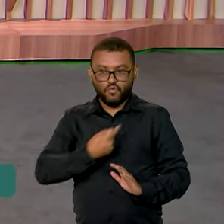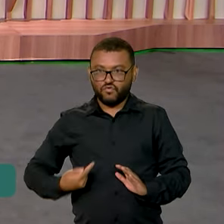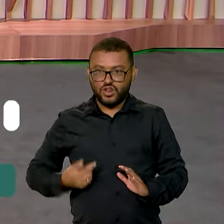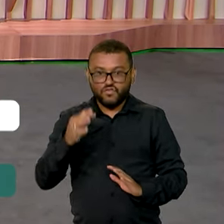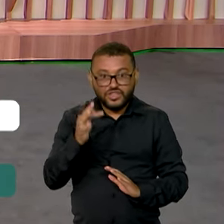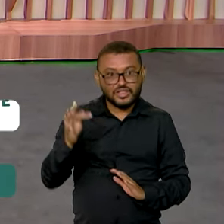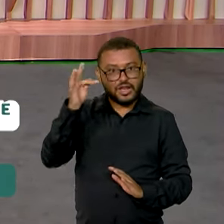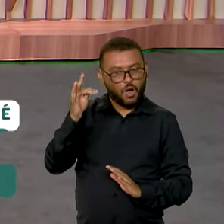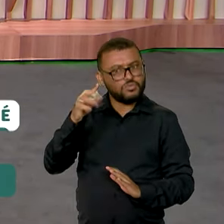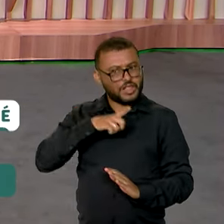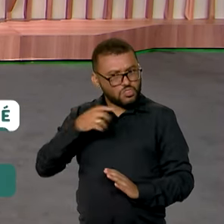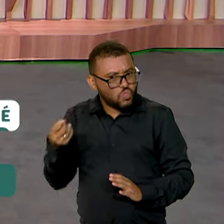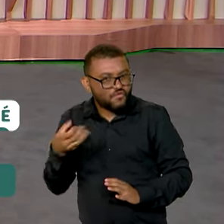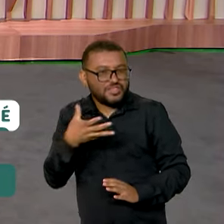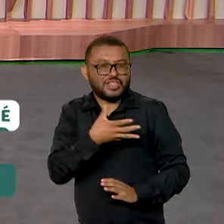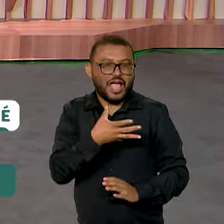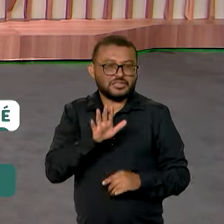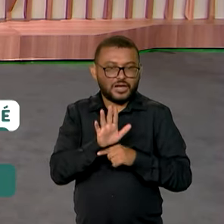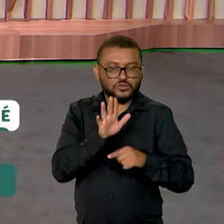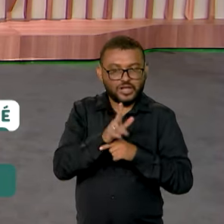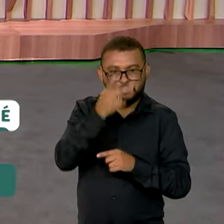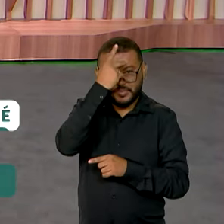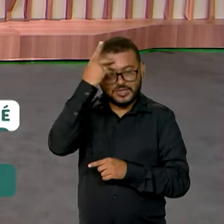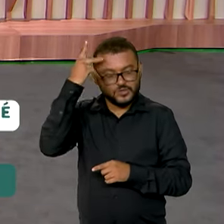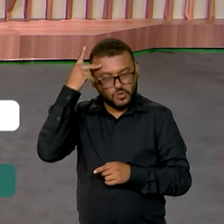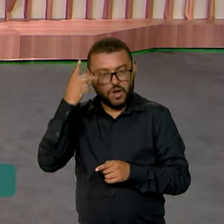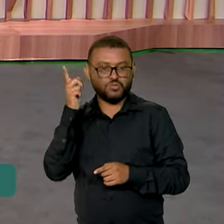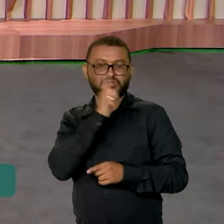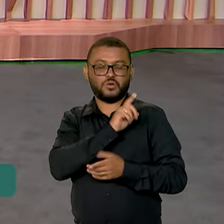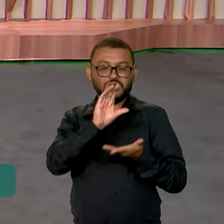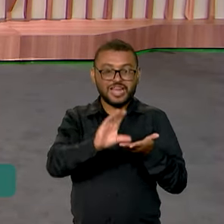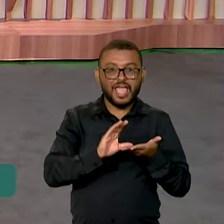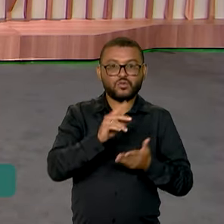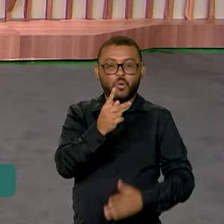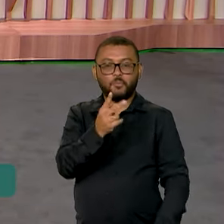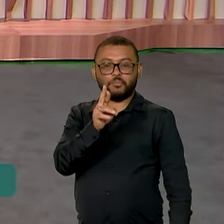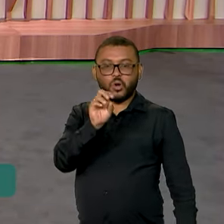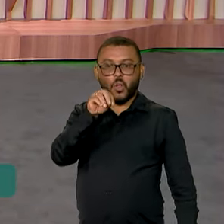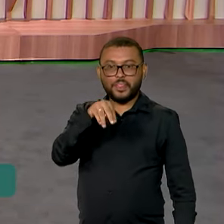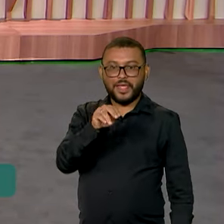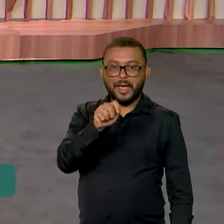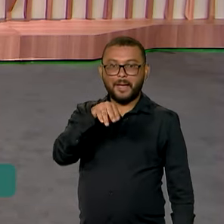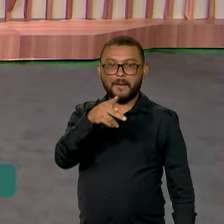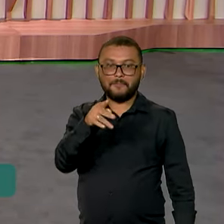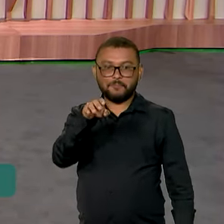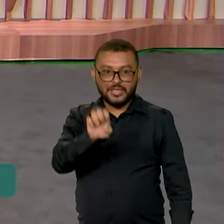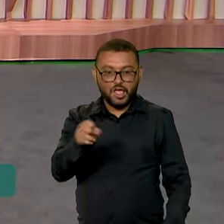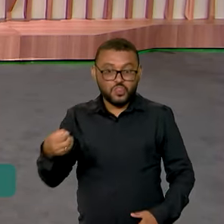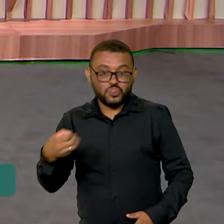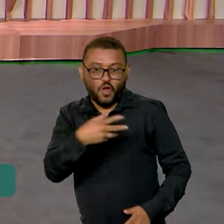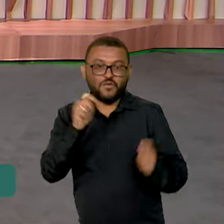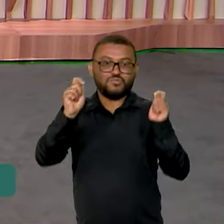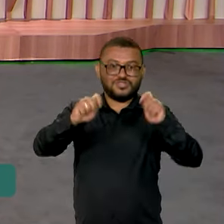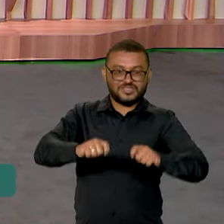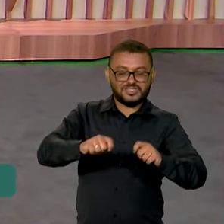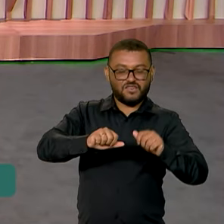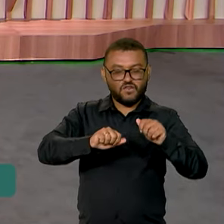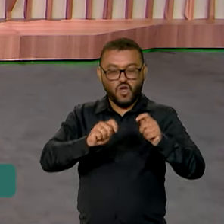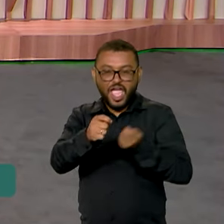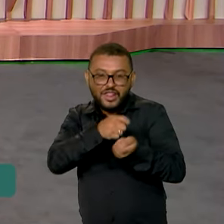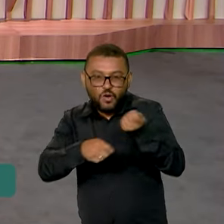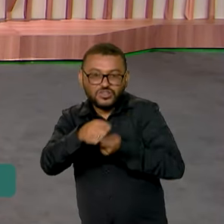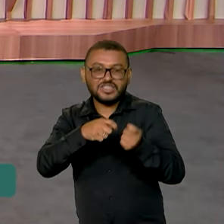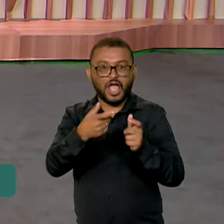traz novidades para quem já tinha utilizado créditos do Pronamp e cria novas possibilidades de renegociação de